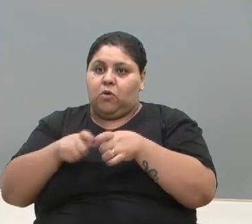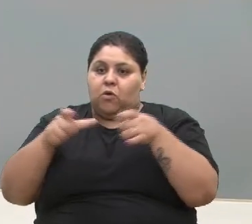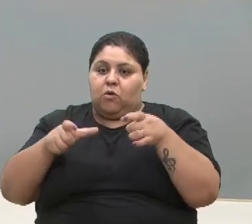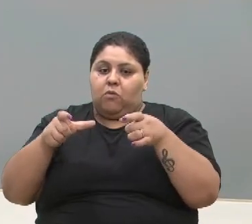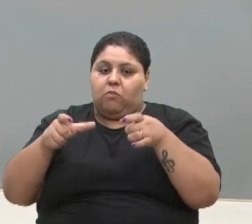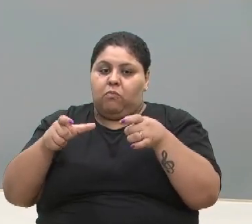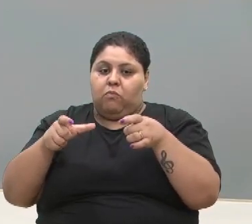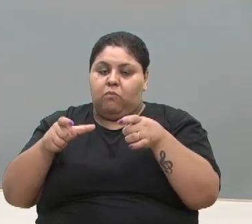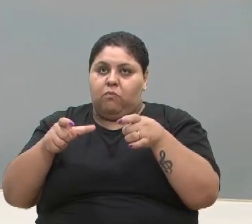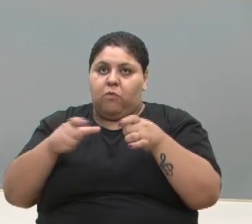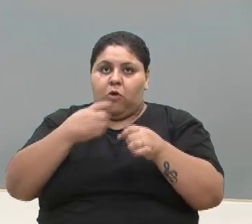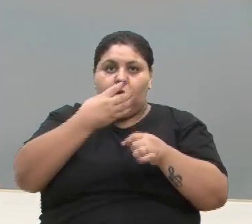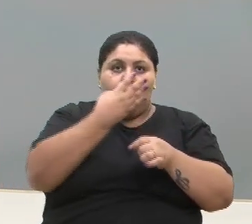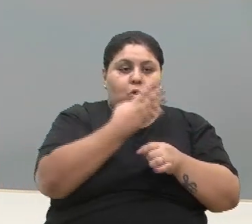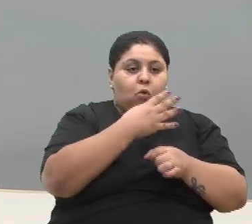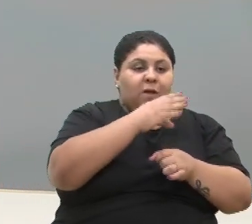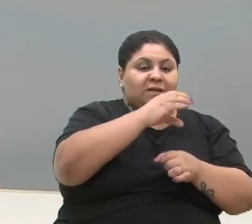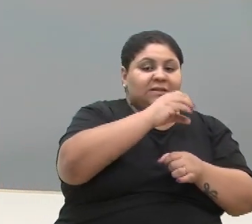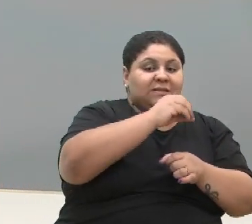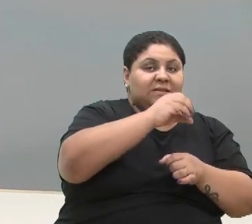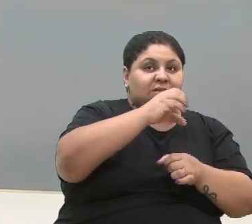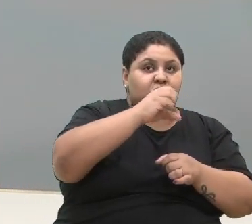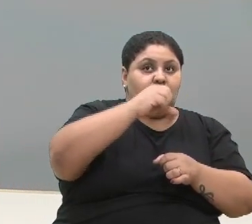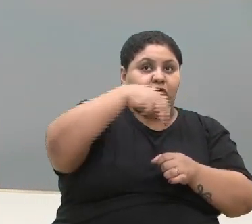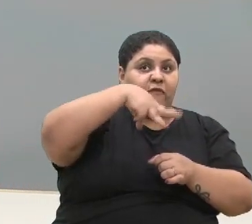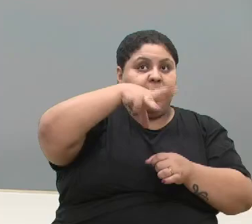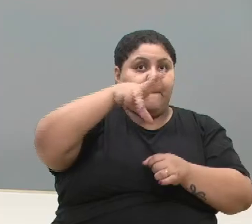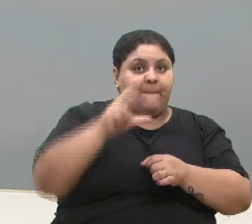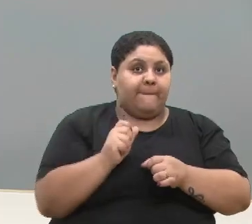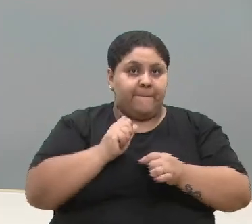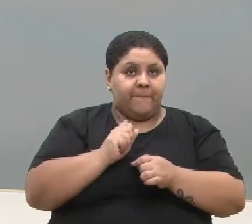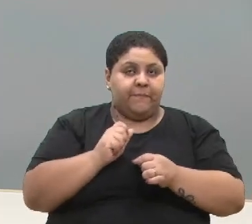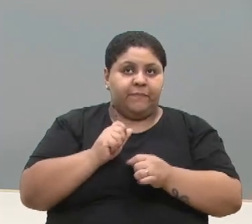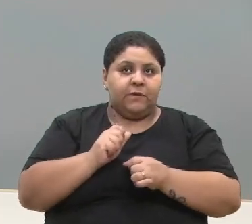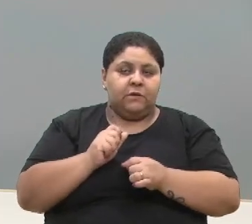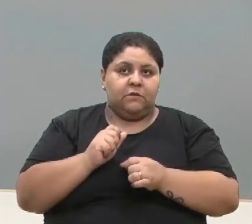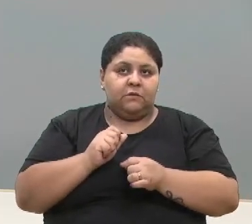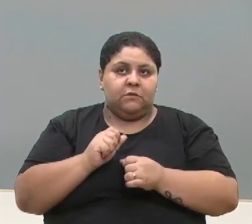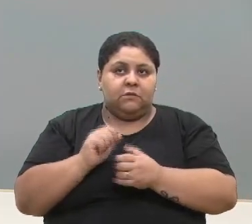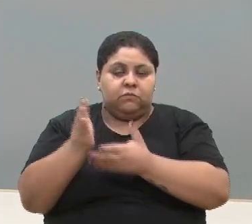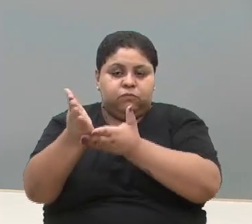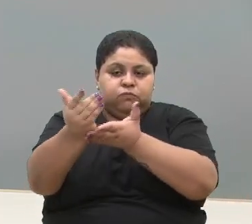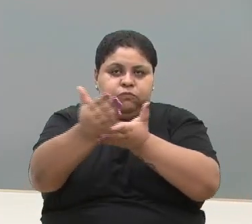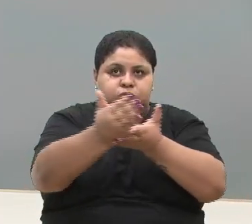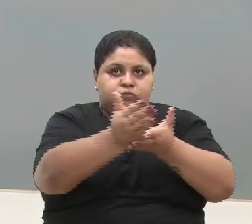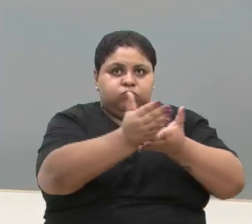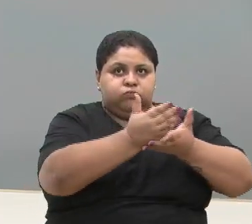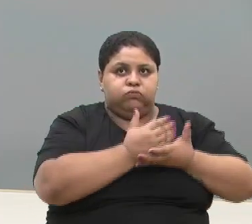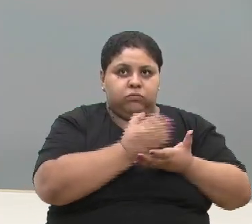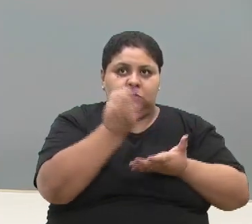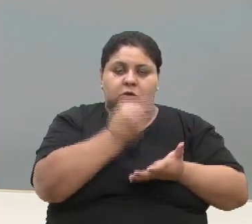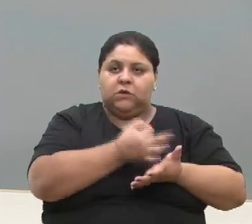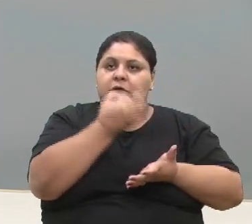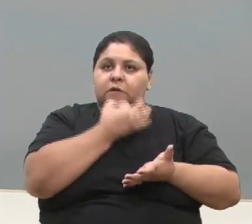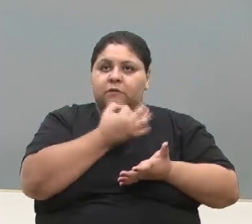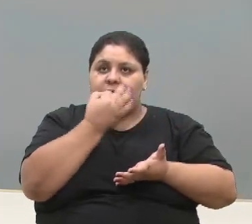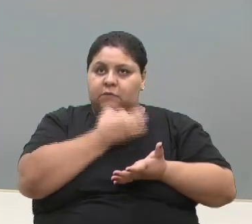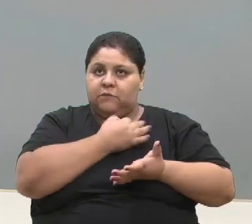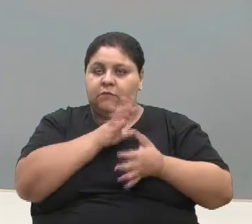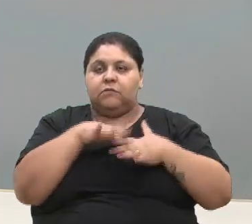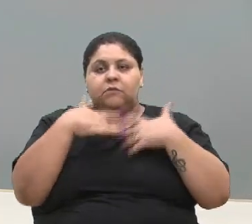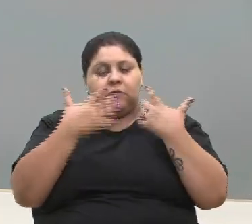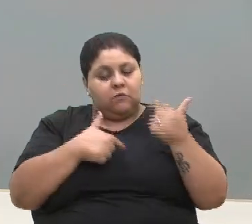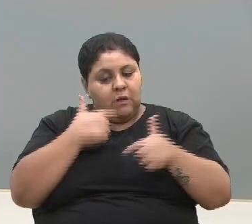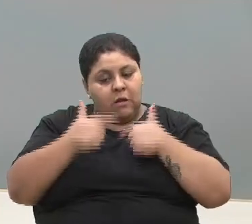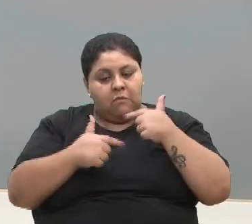para 409 milhões a busca e captação de recursos para Caxias do Sul. Então, o serviço está